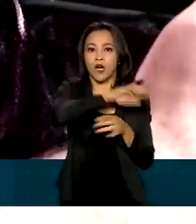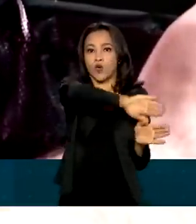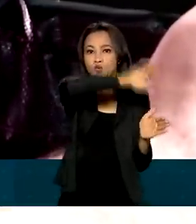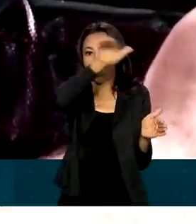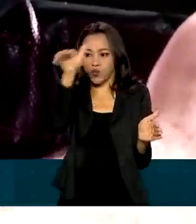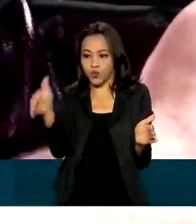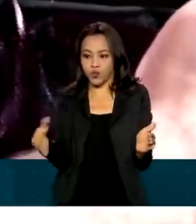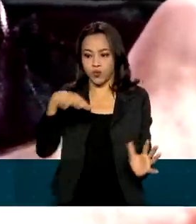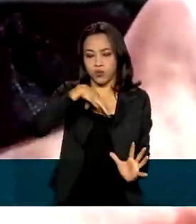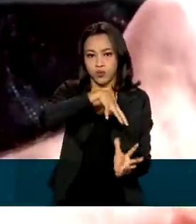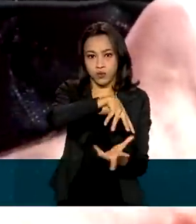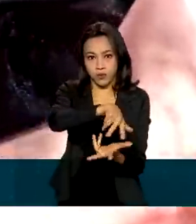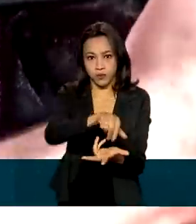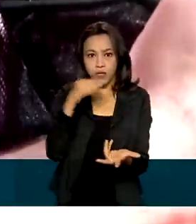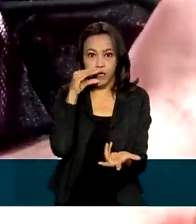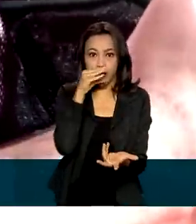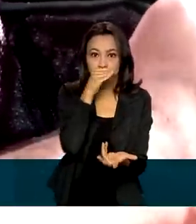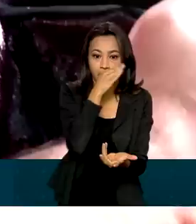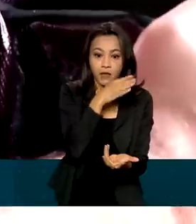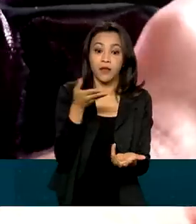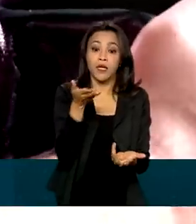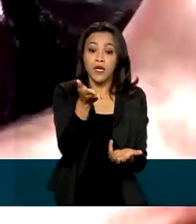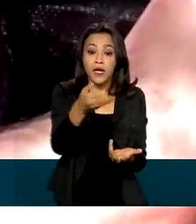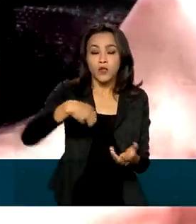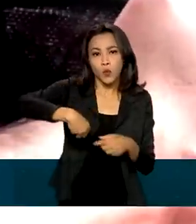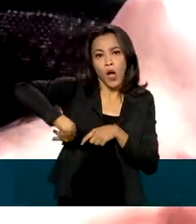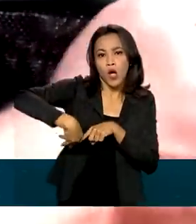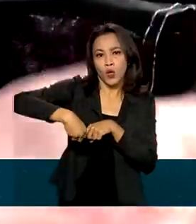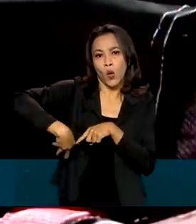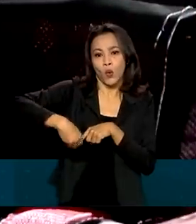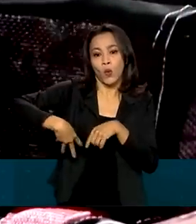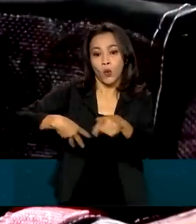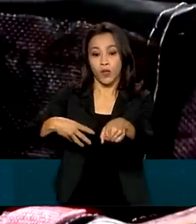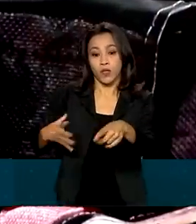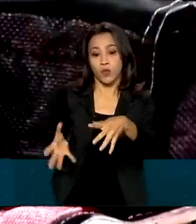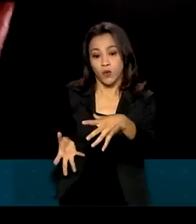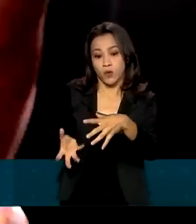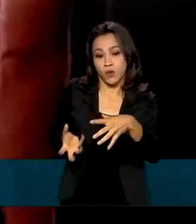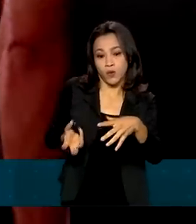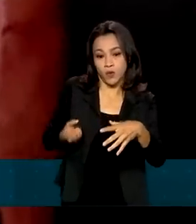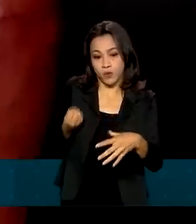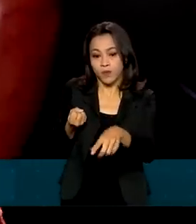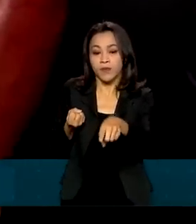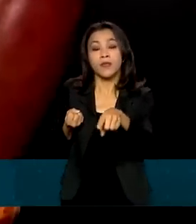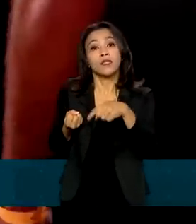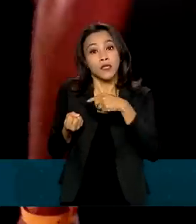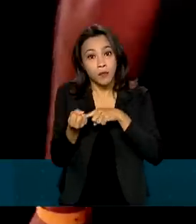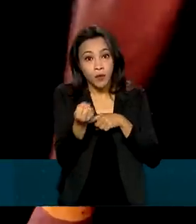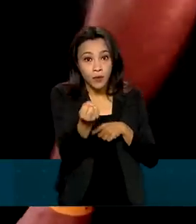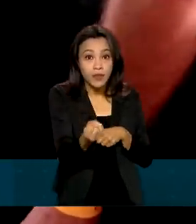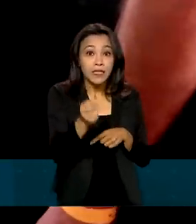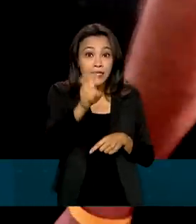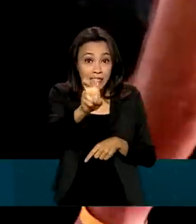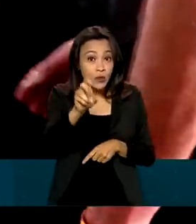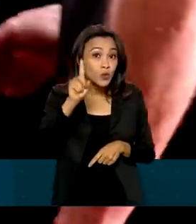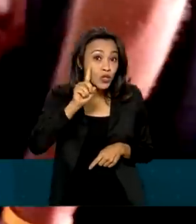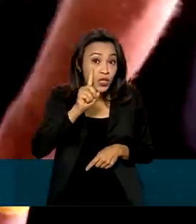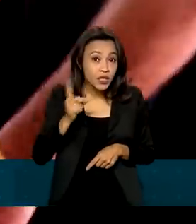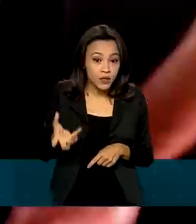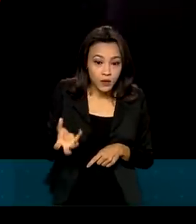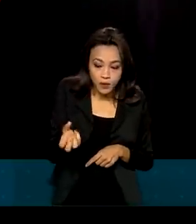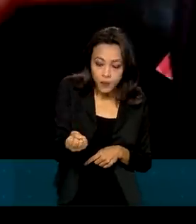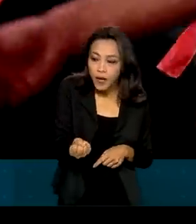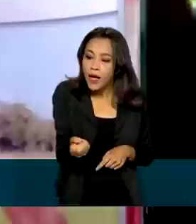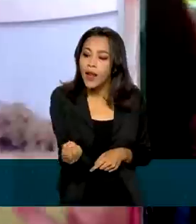Acoplado ao focinho dos bovinos, o equipamento coleta os gases emitidos pelas vias aéreas do gado. Depois de cinco dias, o material é enviado